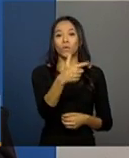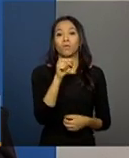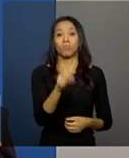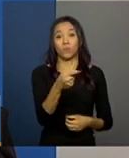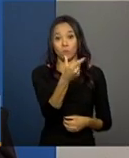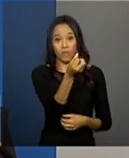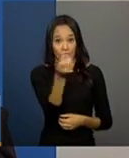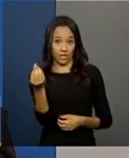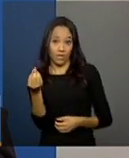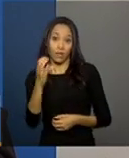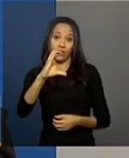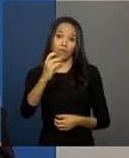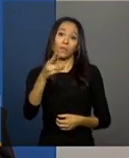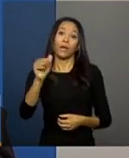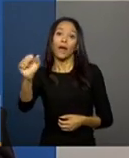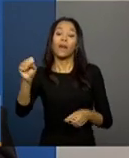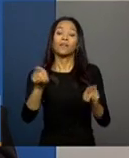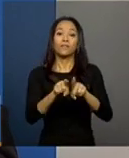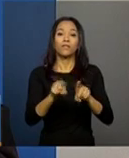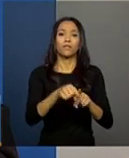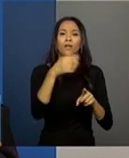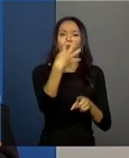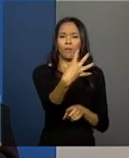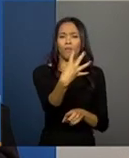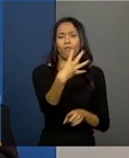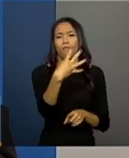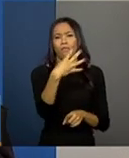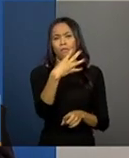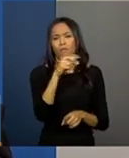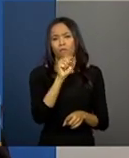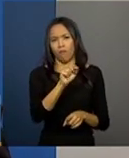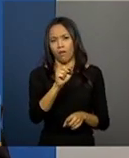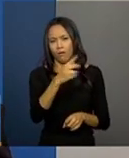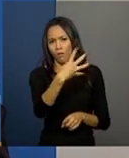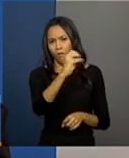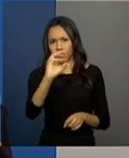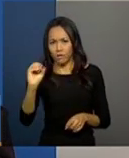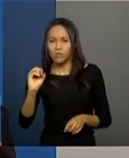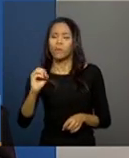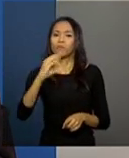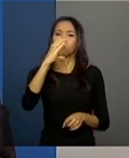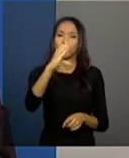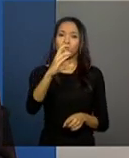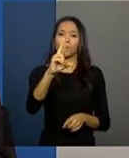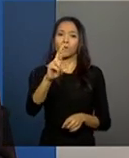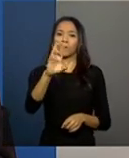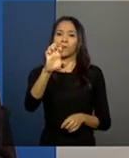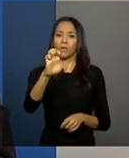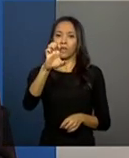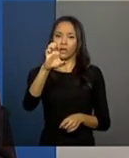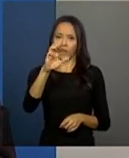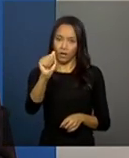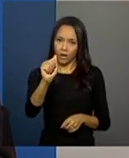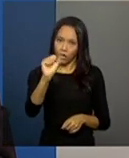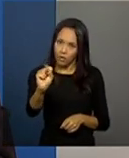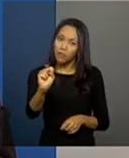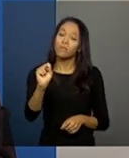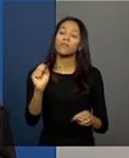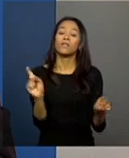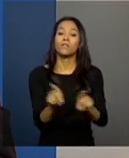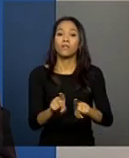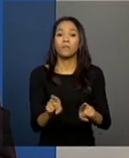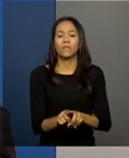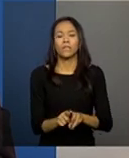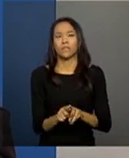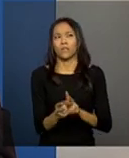CRAS, 400 CRAS que colocaram, usaram o sistema. E em termos de registro, são quase